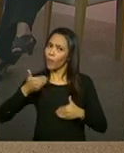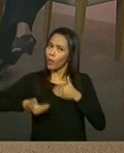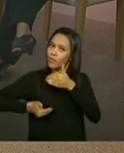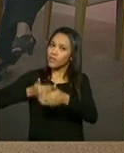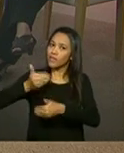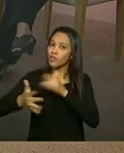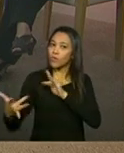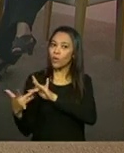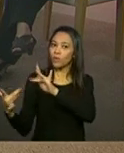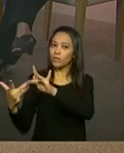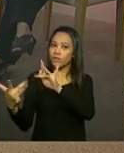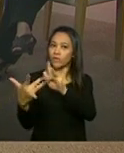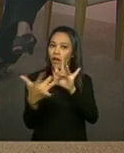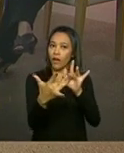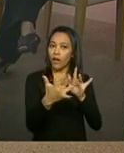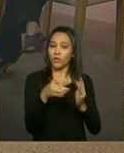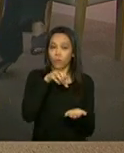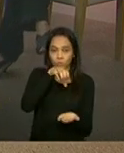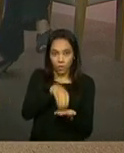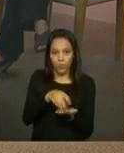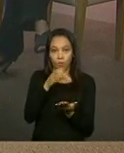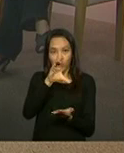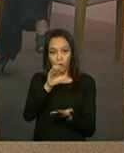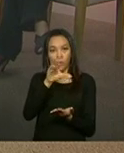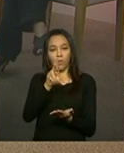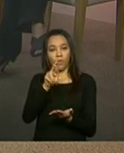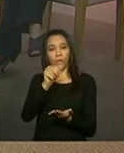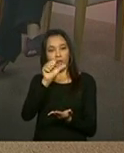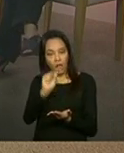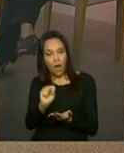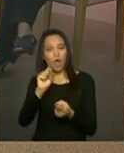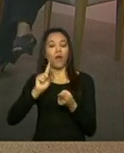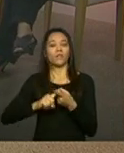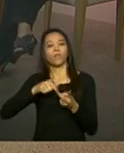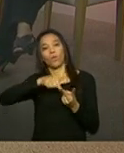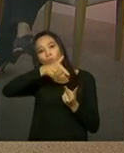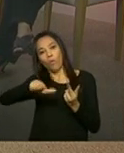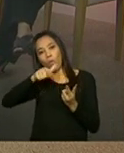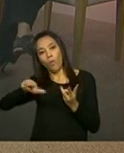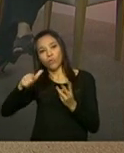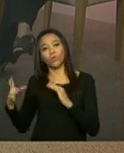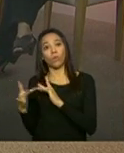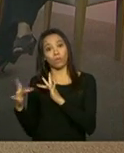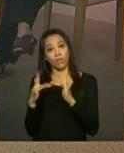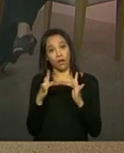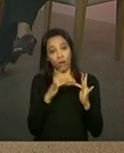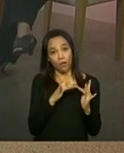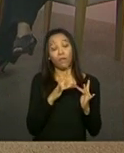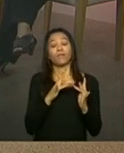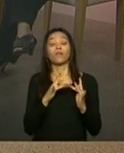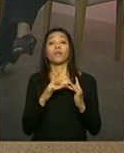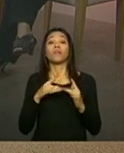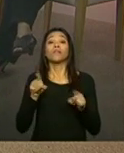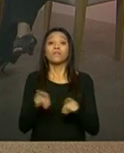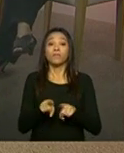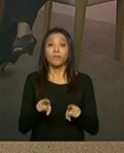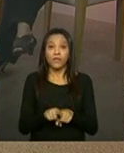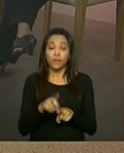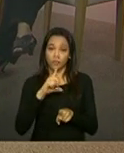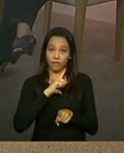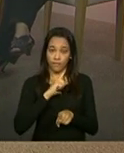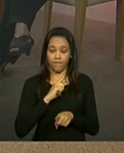articulação do CRAS com a própria rede socioassistencial, quantidades, sejam elas públicas ou privadas, e envolve também